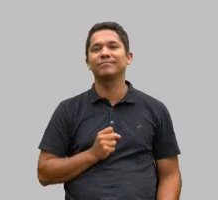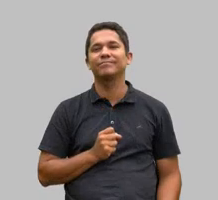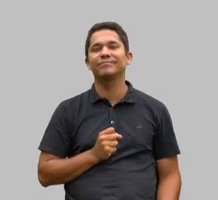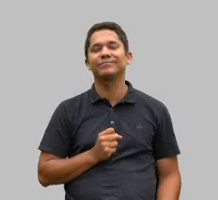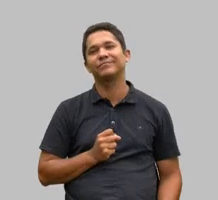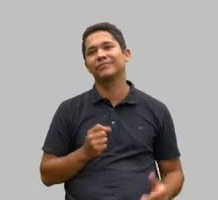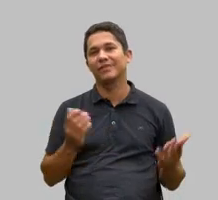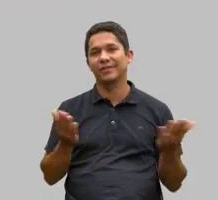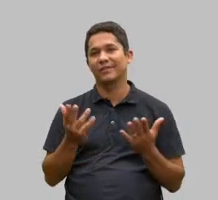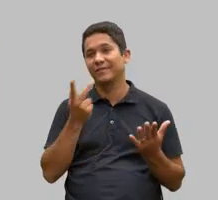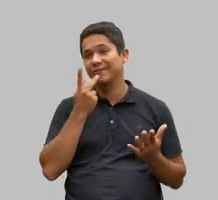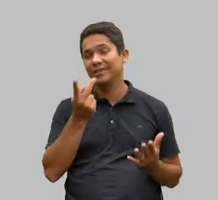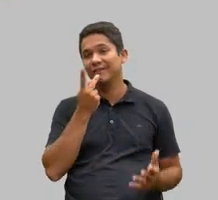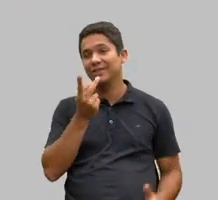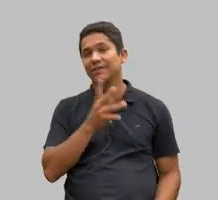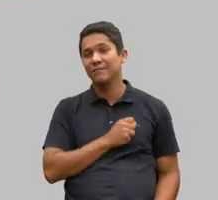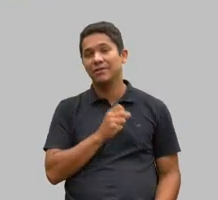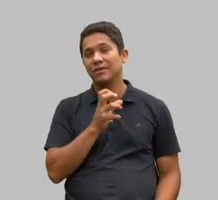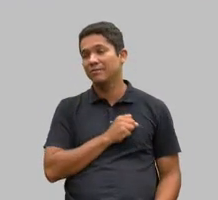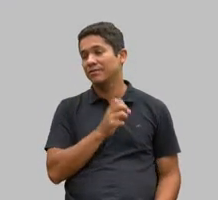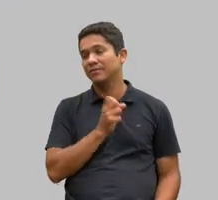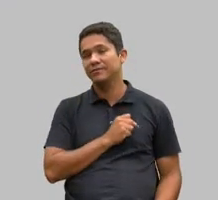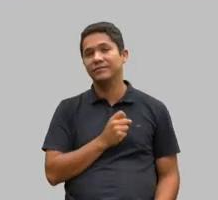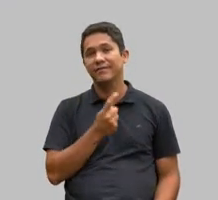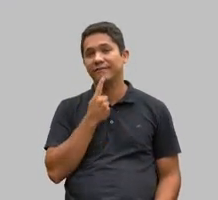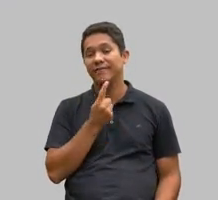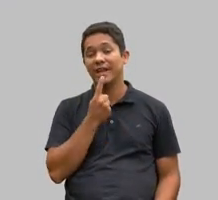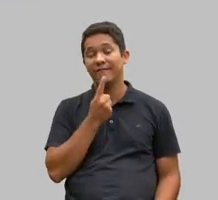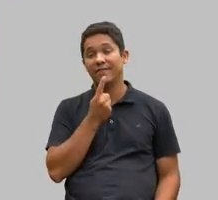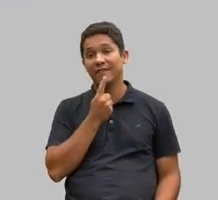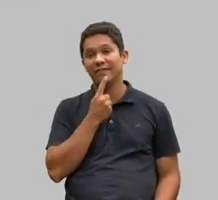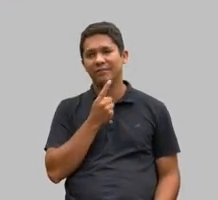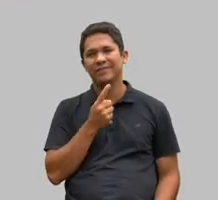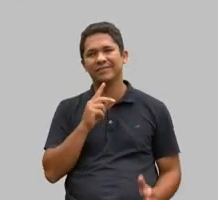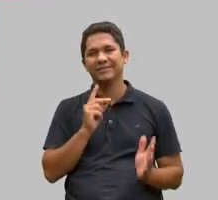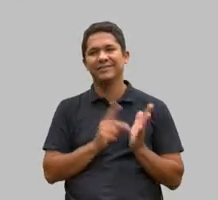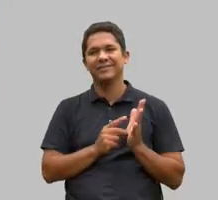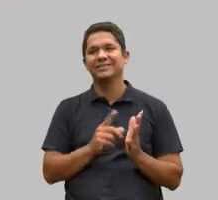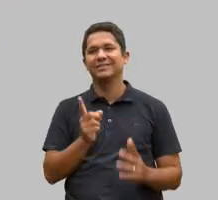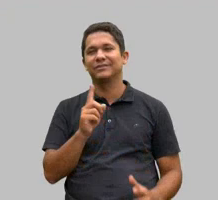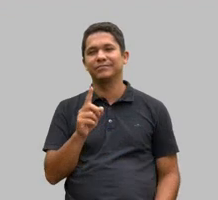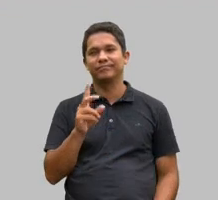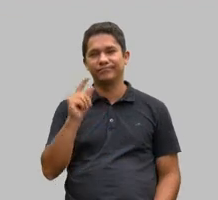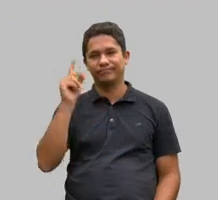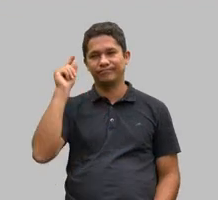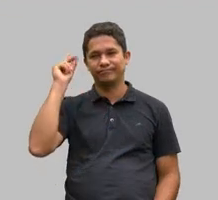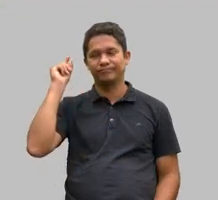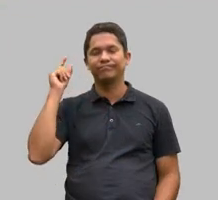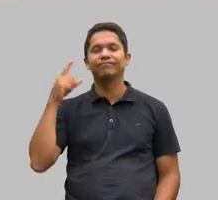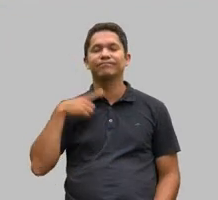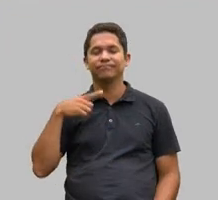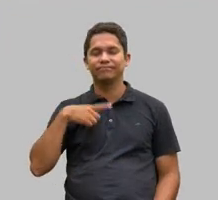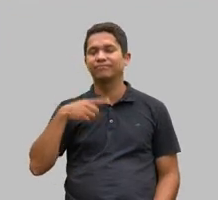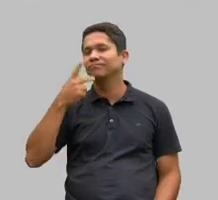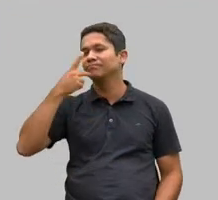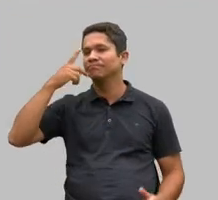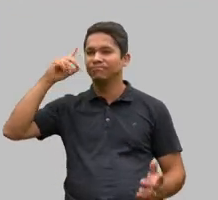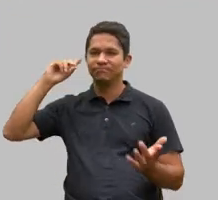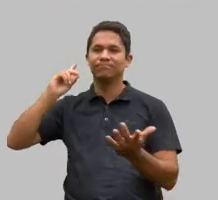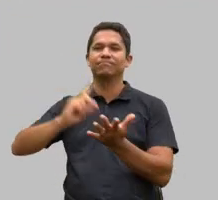fala tanto amor amor amor da boca pra fora naquele tempo era um amor verdadeiro